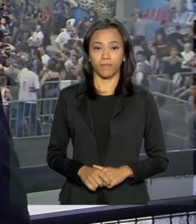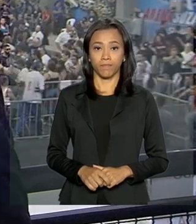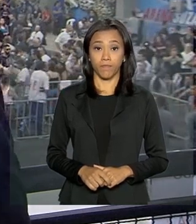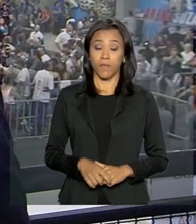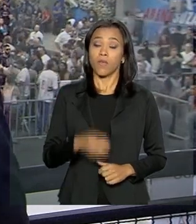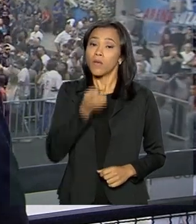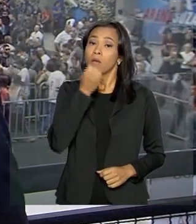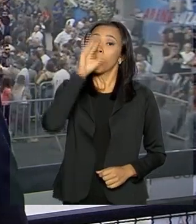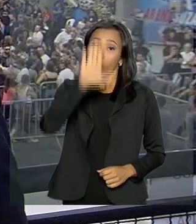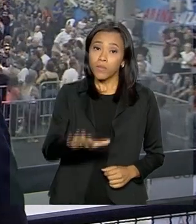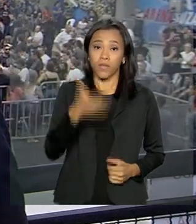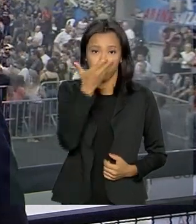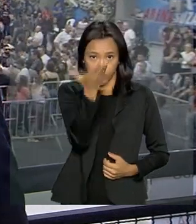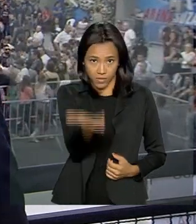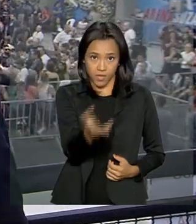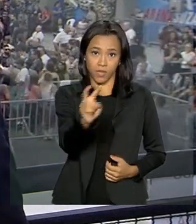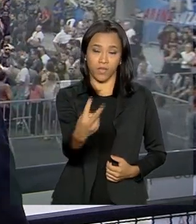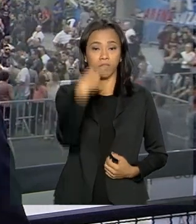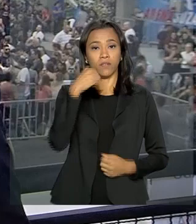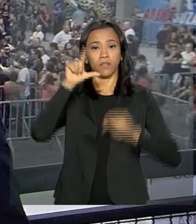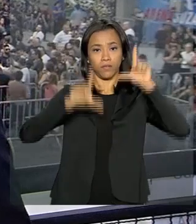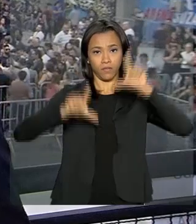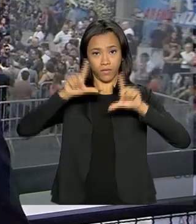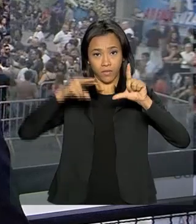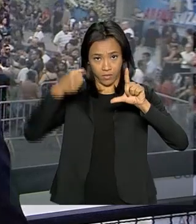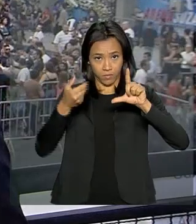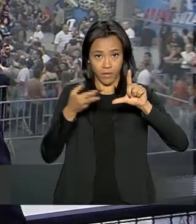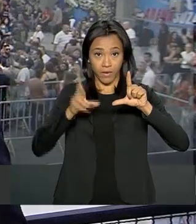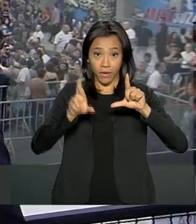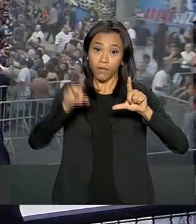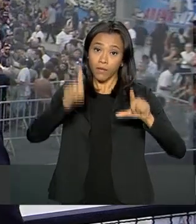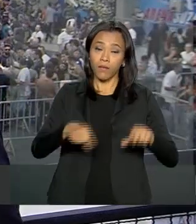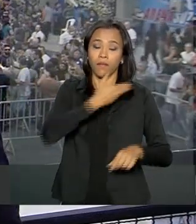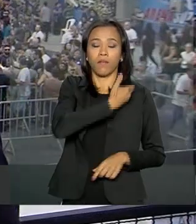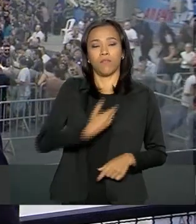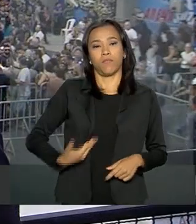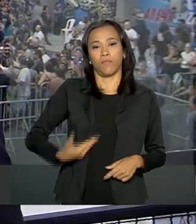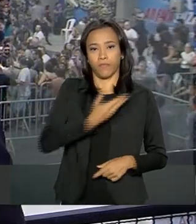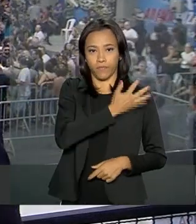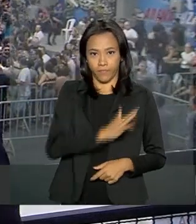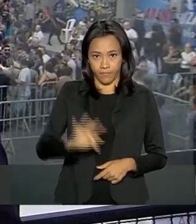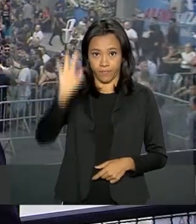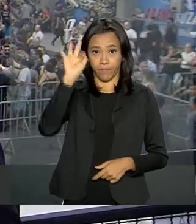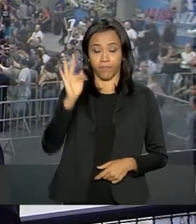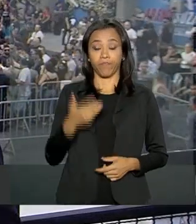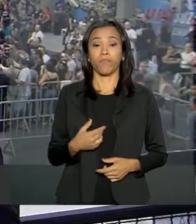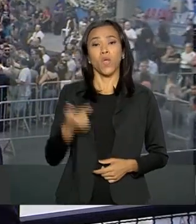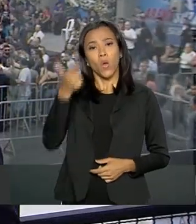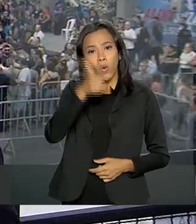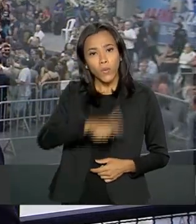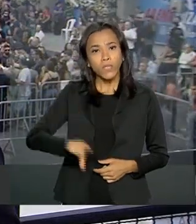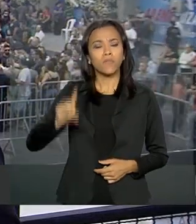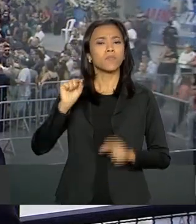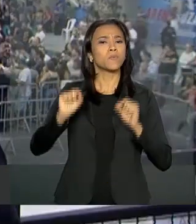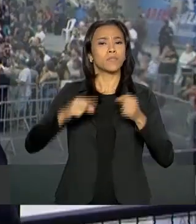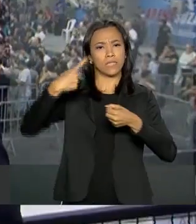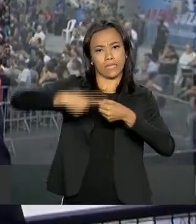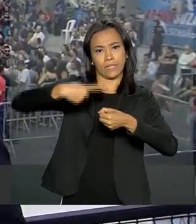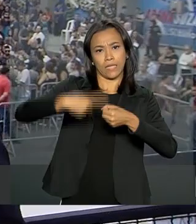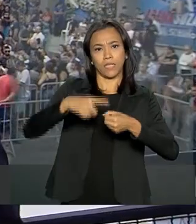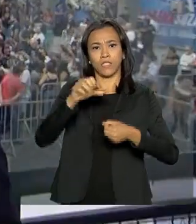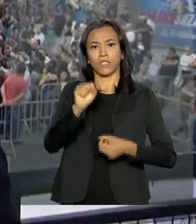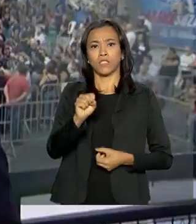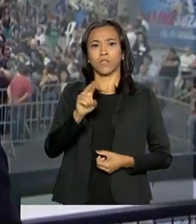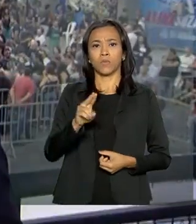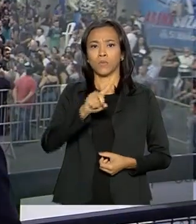Boa tarde a você que acompanha a NBR, a TV do Governo Federal. Voltamos a falar da cidade de Suzano,